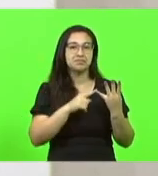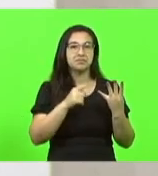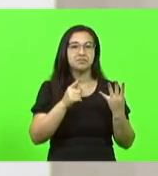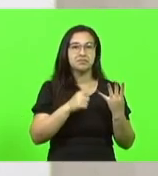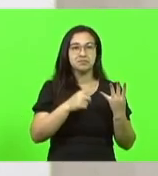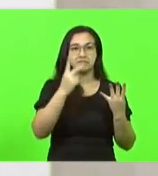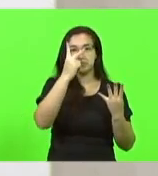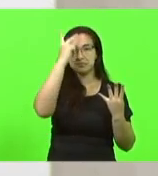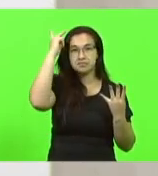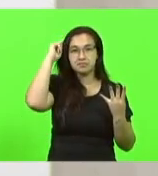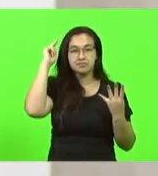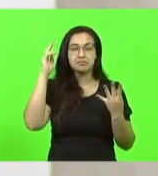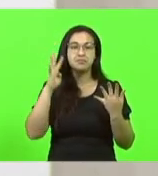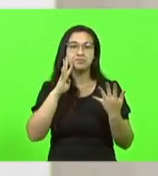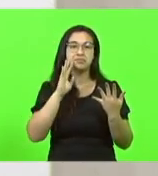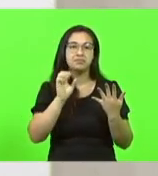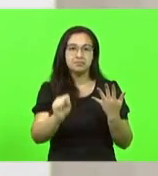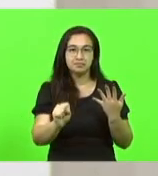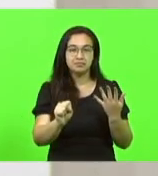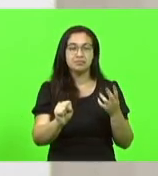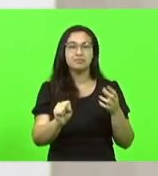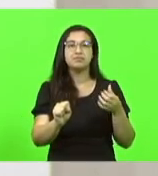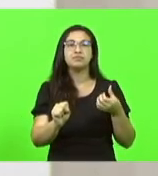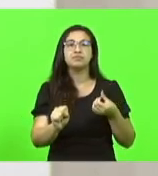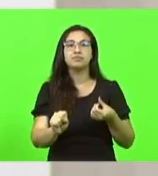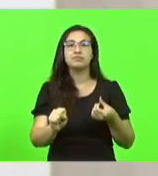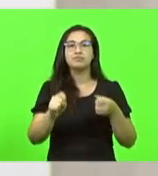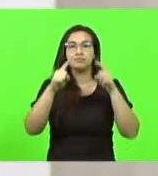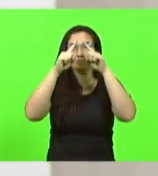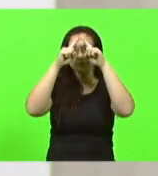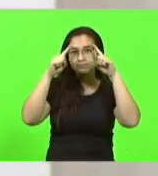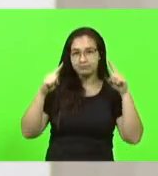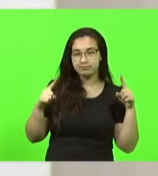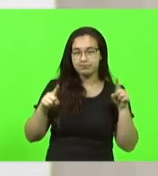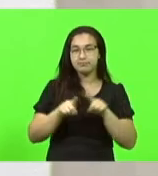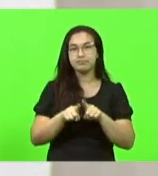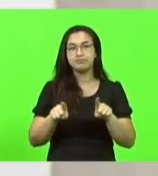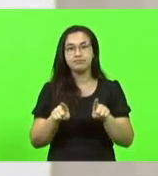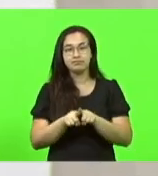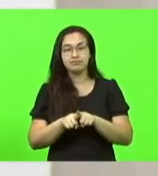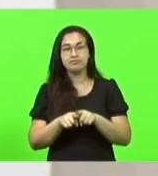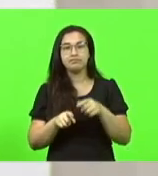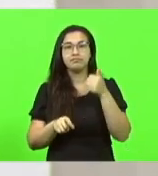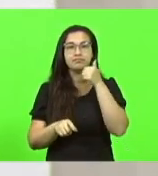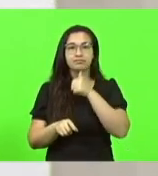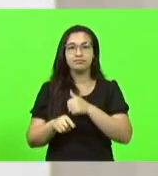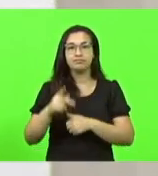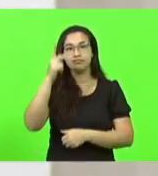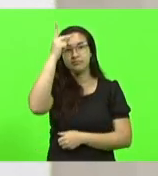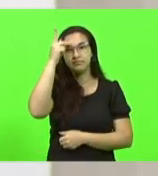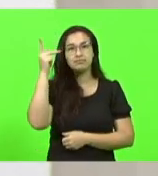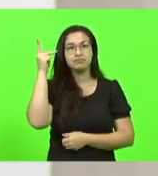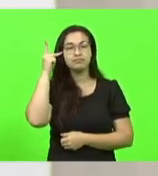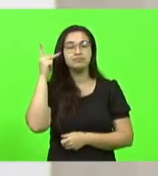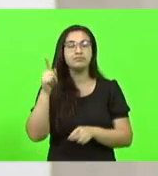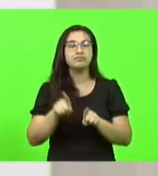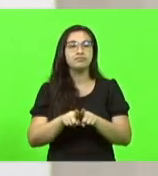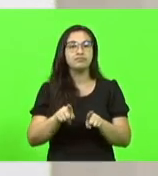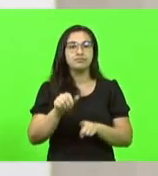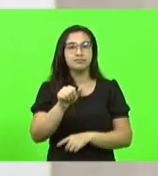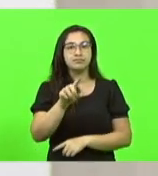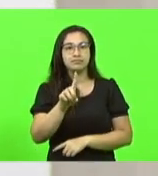Preso, Bruno Souza, Neudi Sareta e pelas senhoras deputadas Paulinha e Ada de Luca, foi